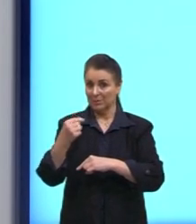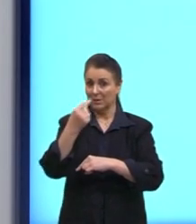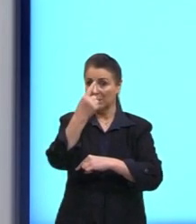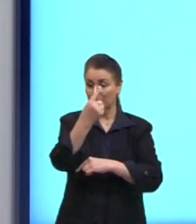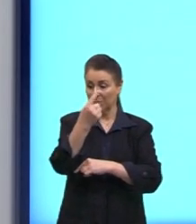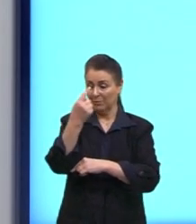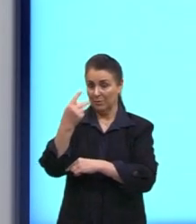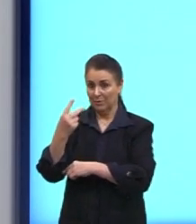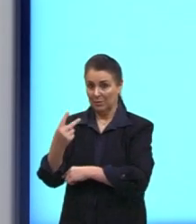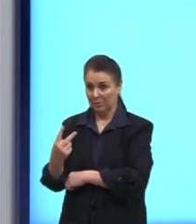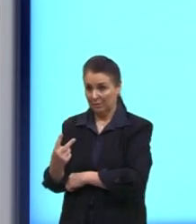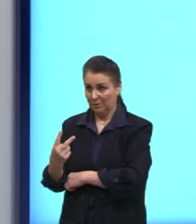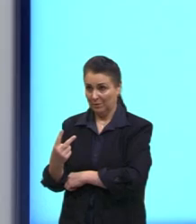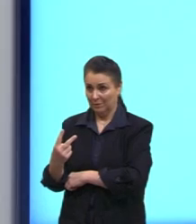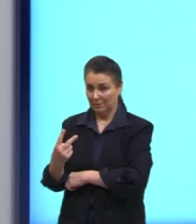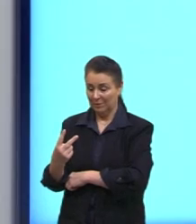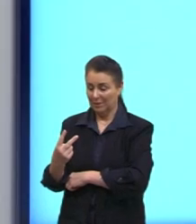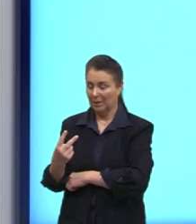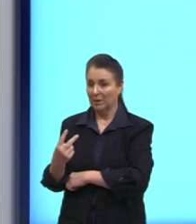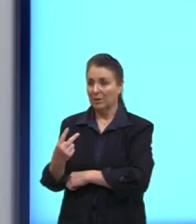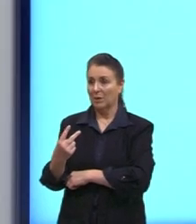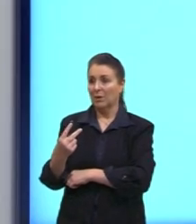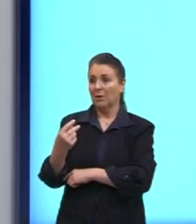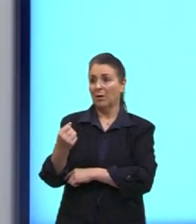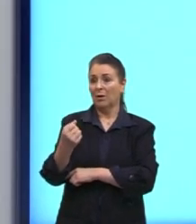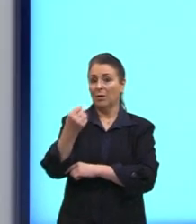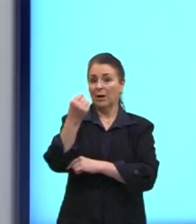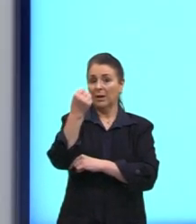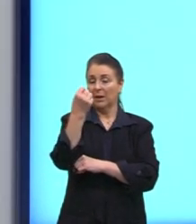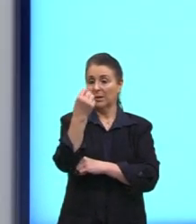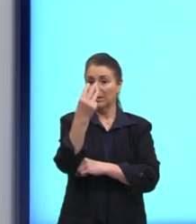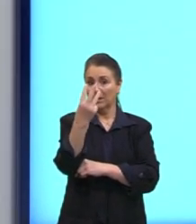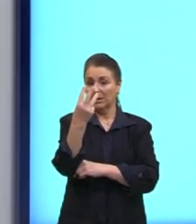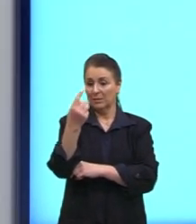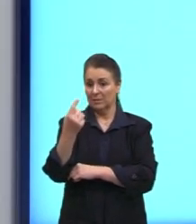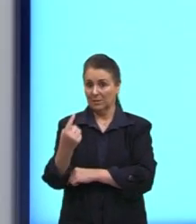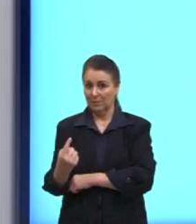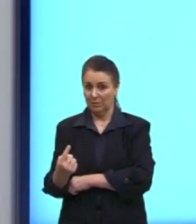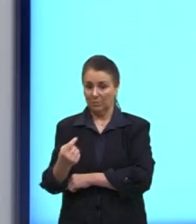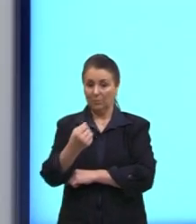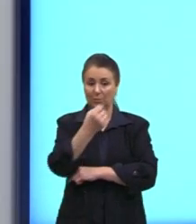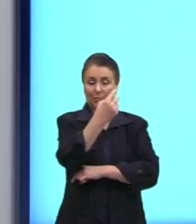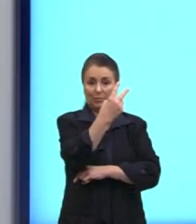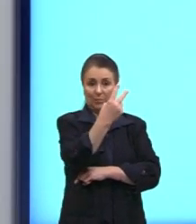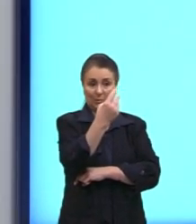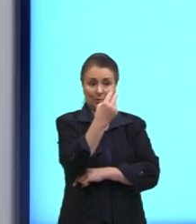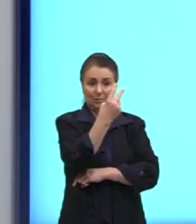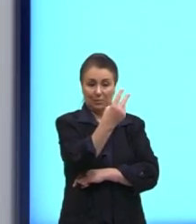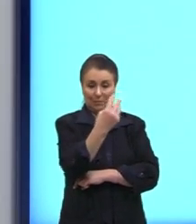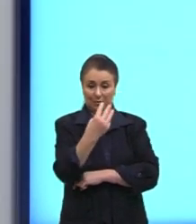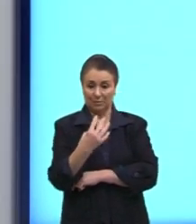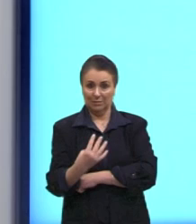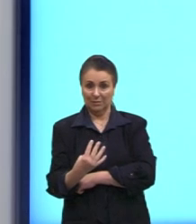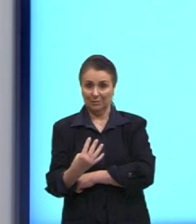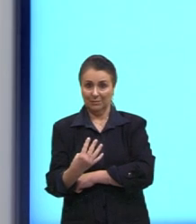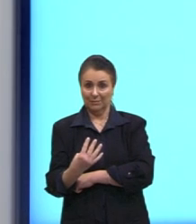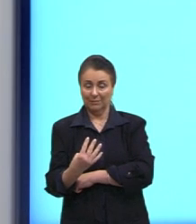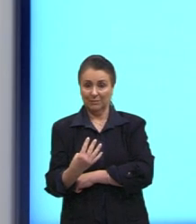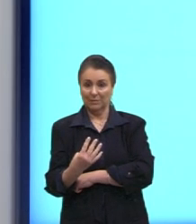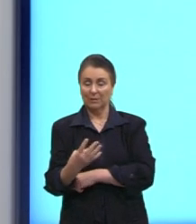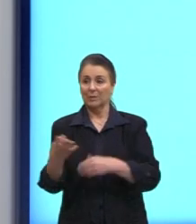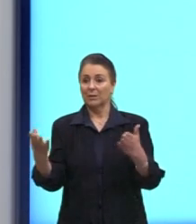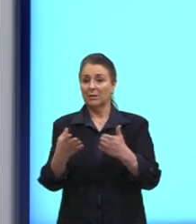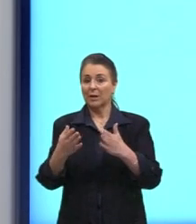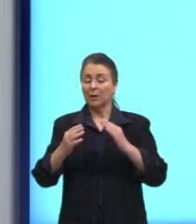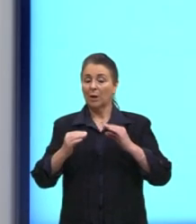1 que está na posição 3 e 1 e a câmera 2 que está na posição 2 e 4. Bom, se eu quero deixar de maneira